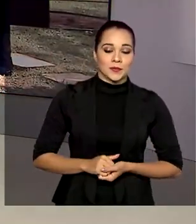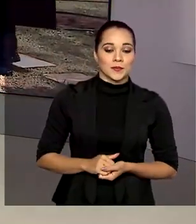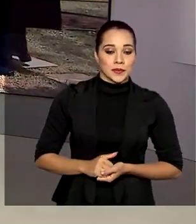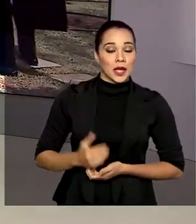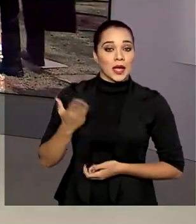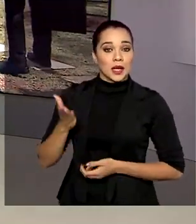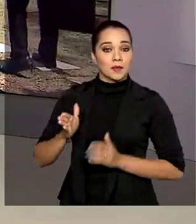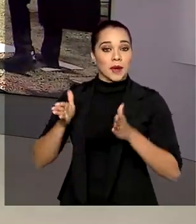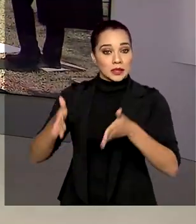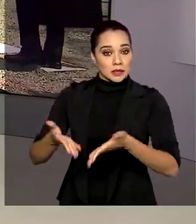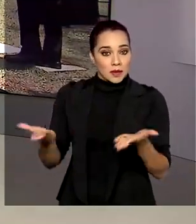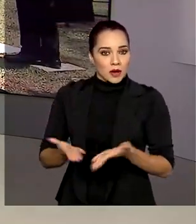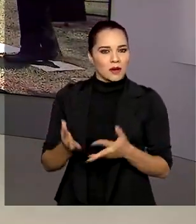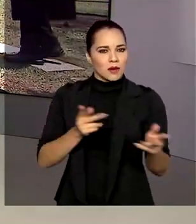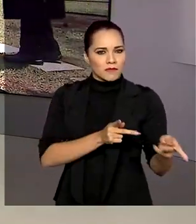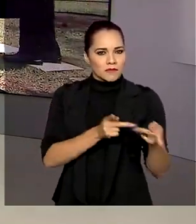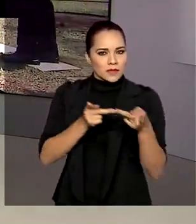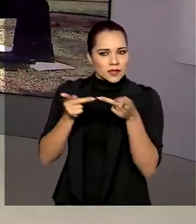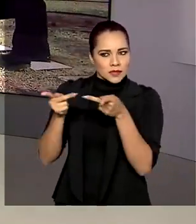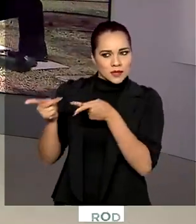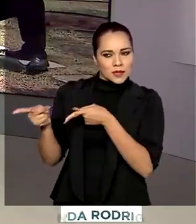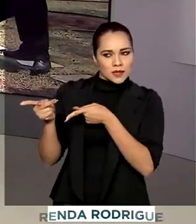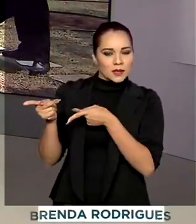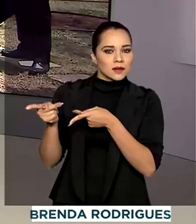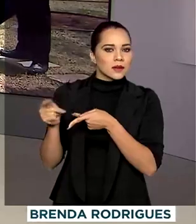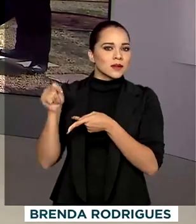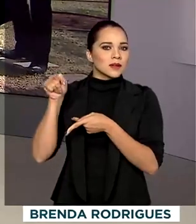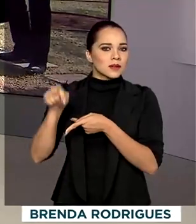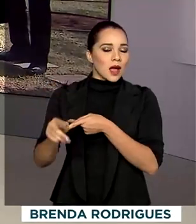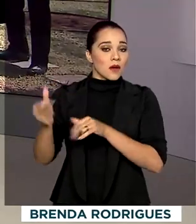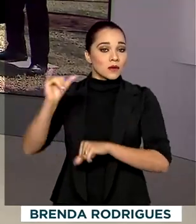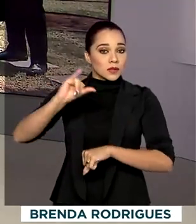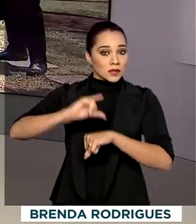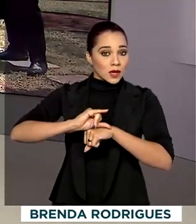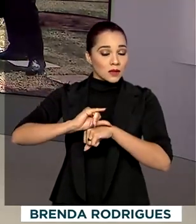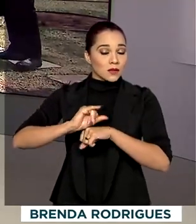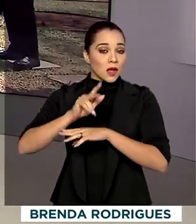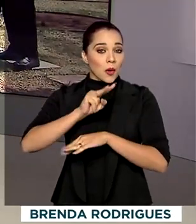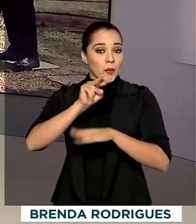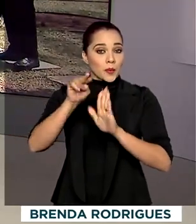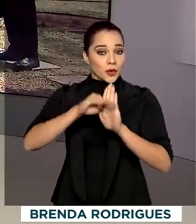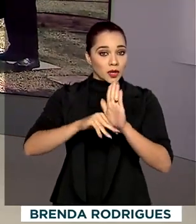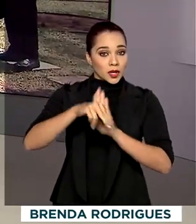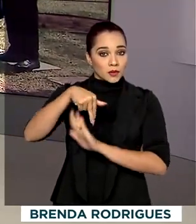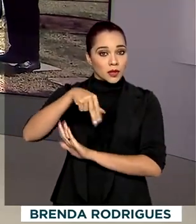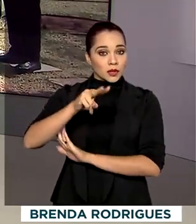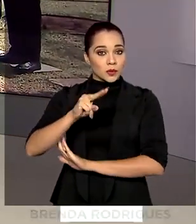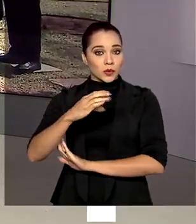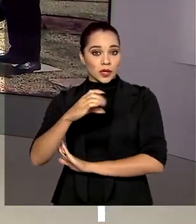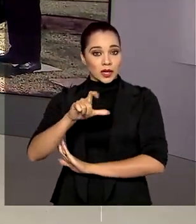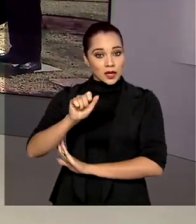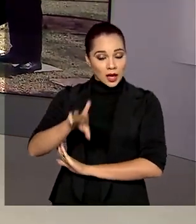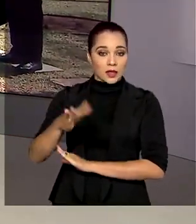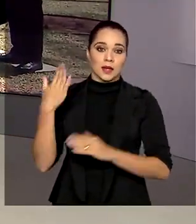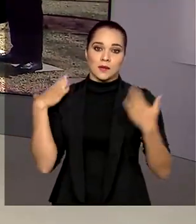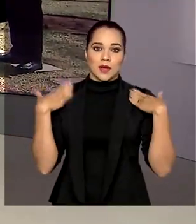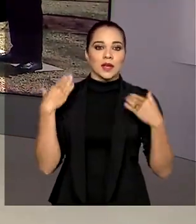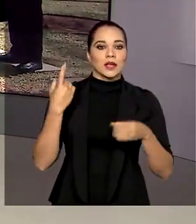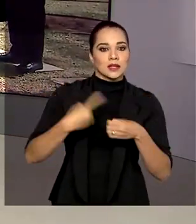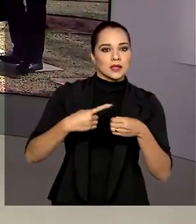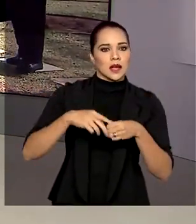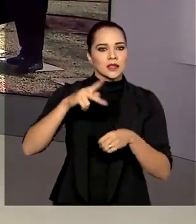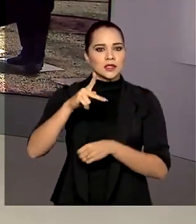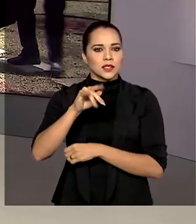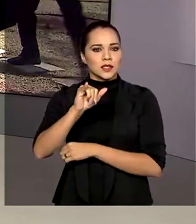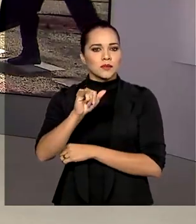Ele participa de uma visita, ele faz uma visita ao centro que abriga o programa nuclear da Marinha na cidade de Iperó,